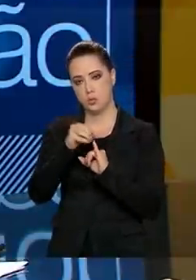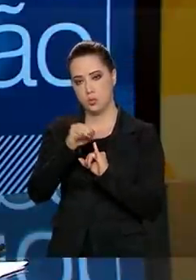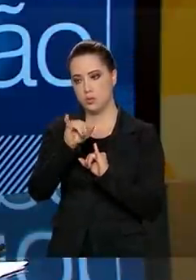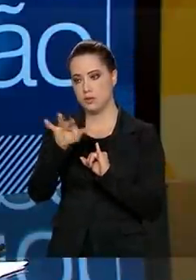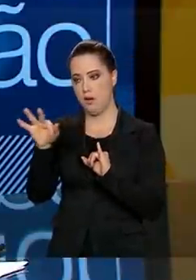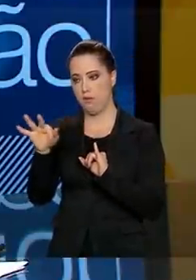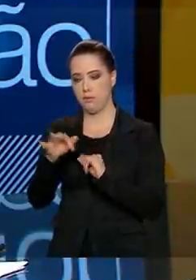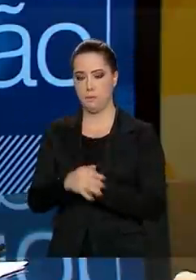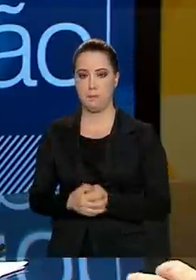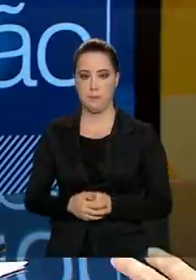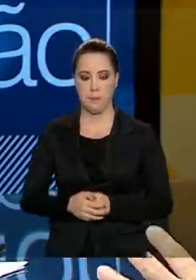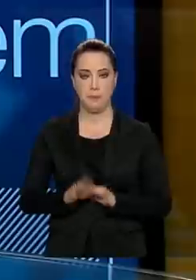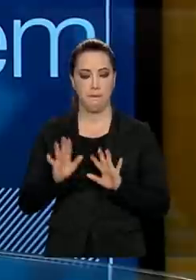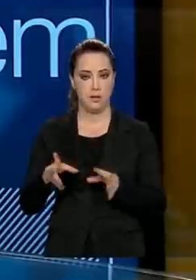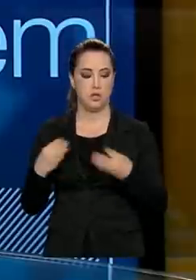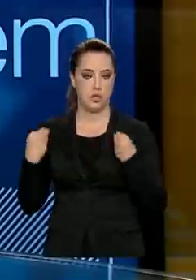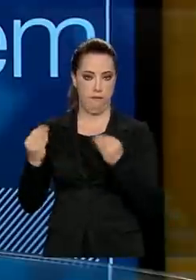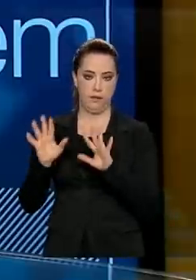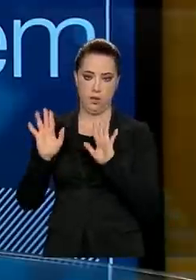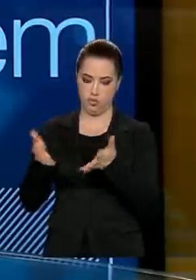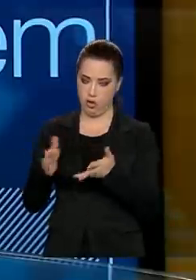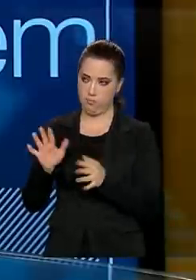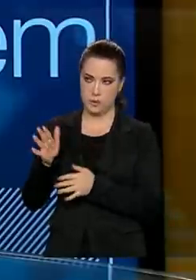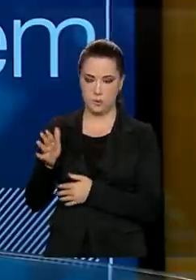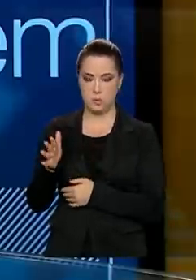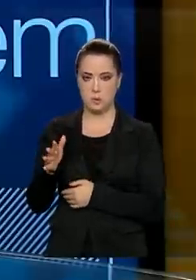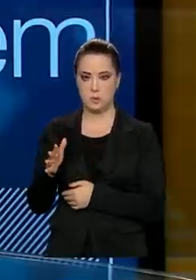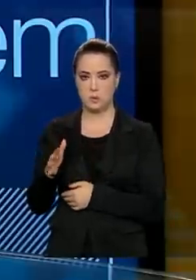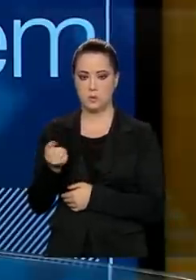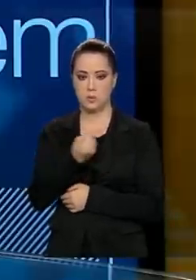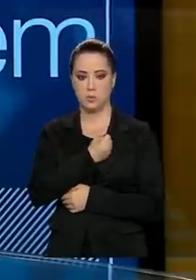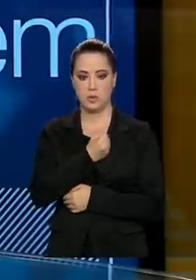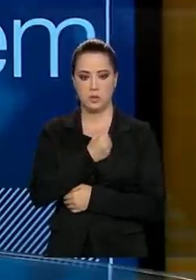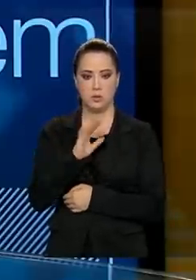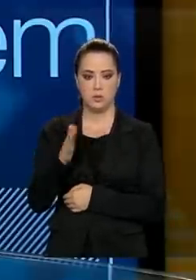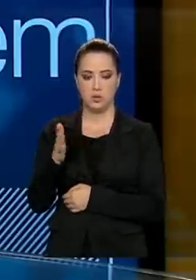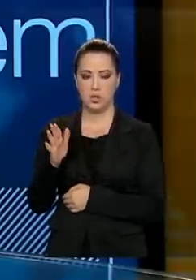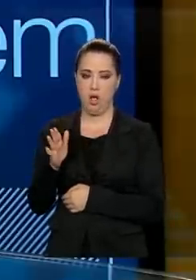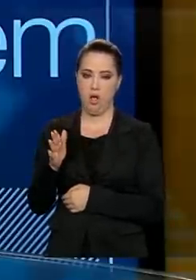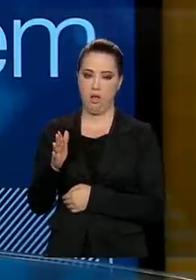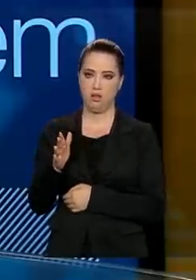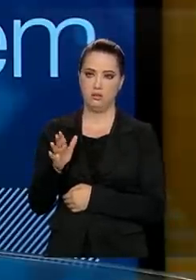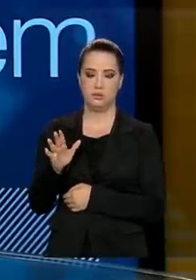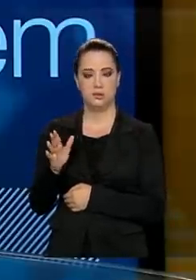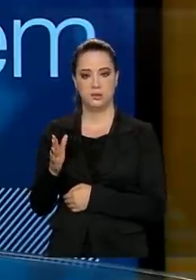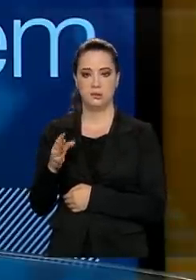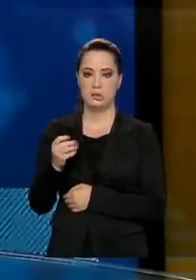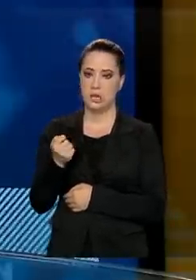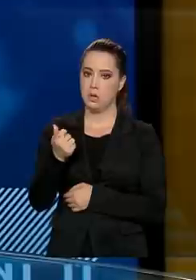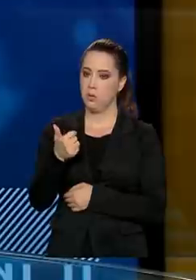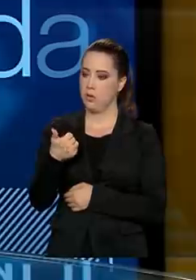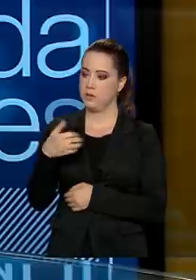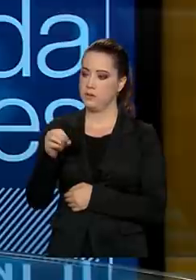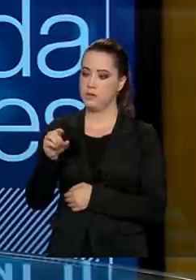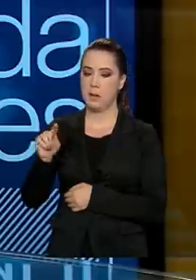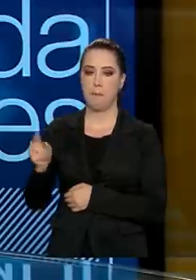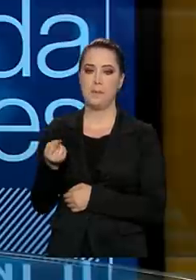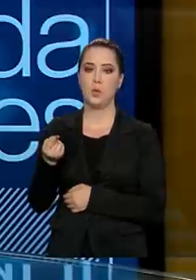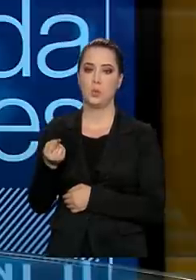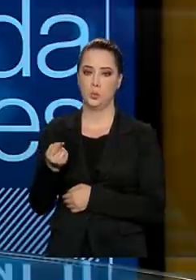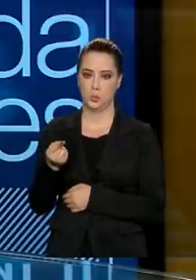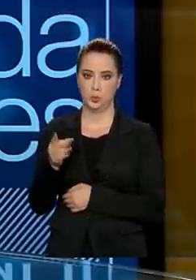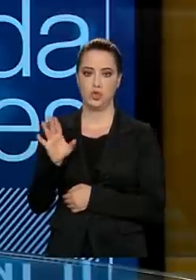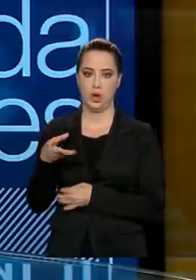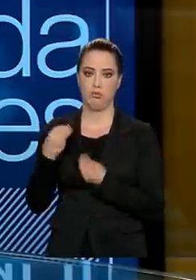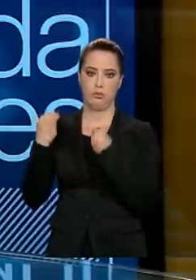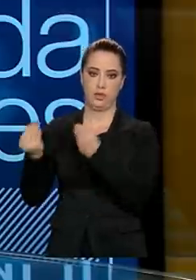federais. já foram entregues aproximadamente, o número já está mais atualizado, já foram entregues quase 100 mil chips para esses